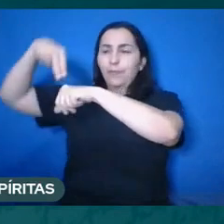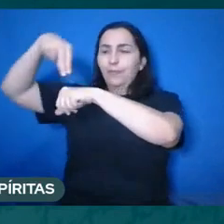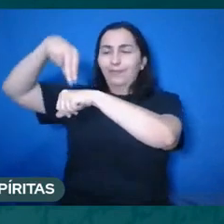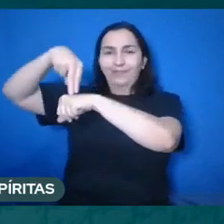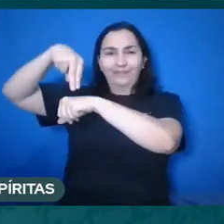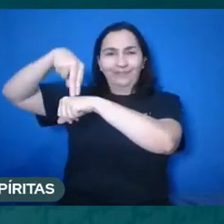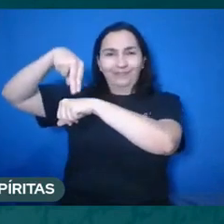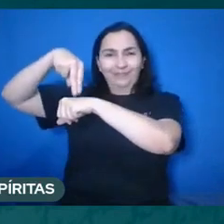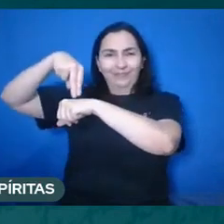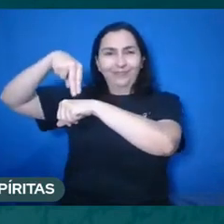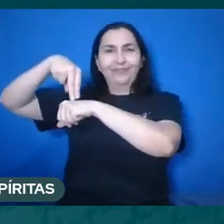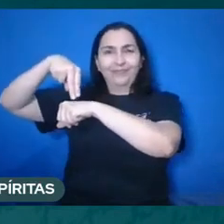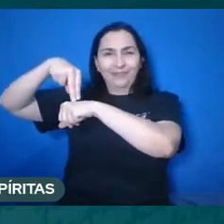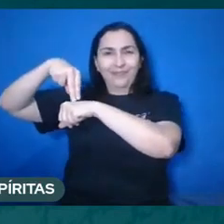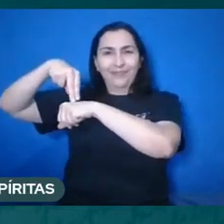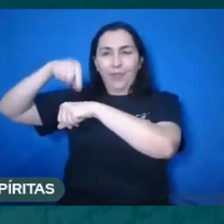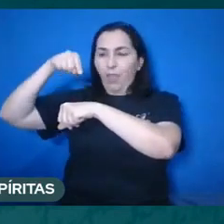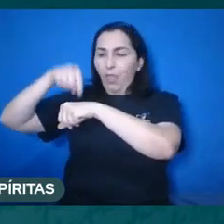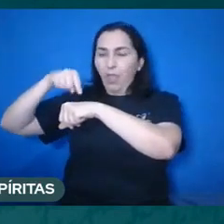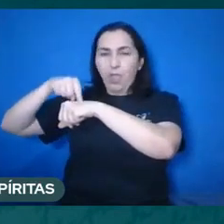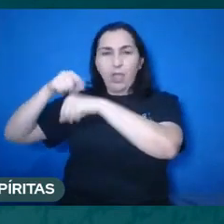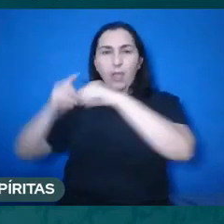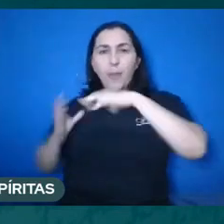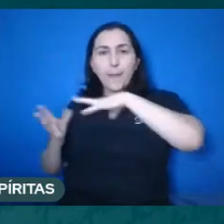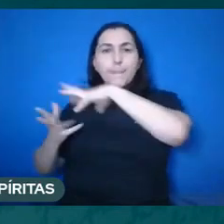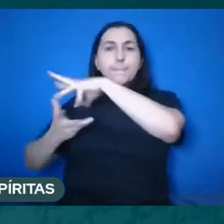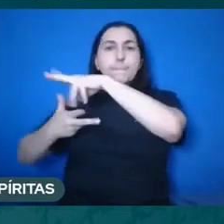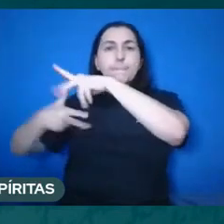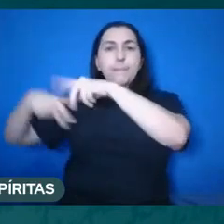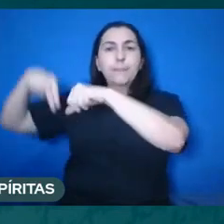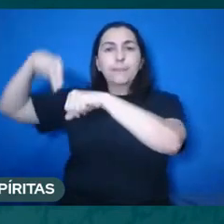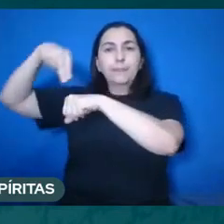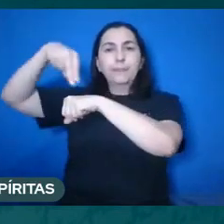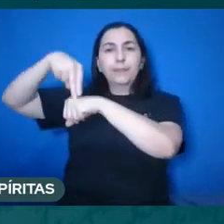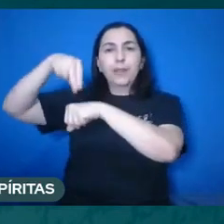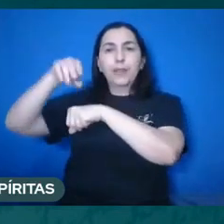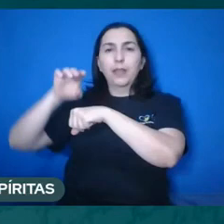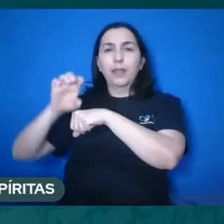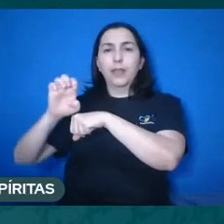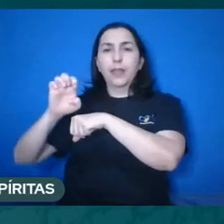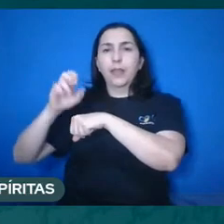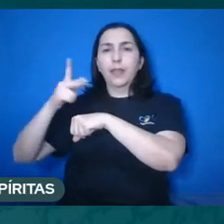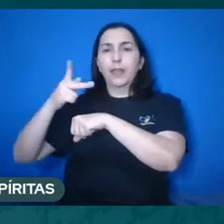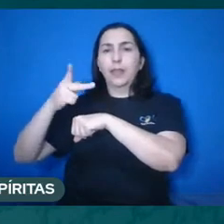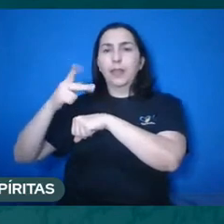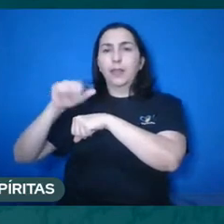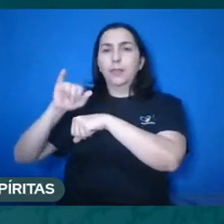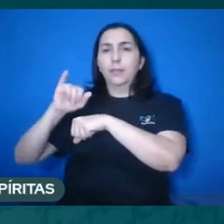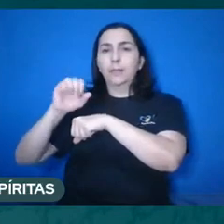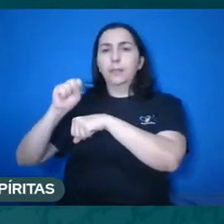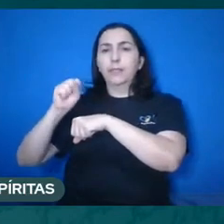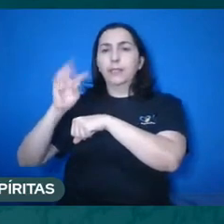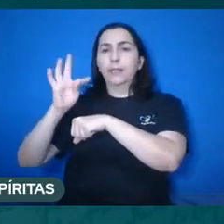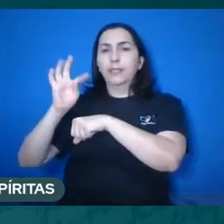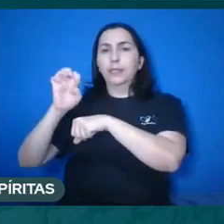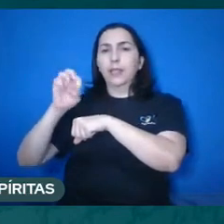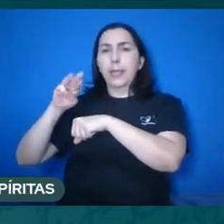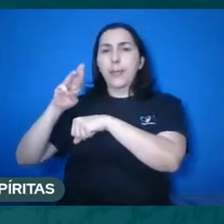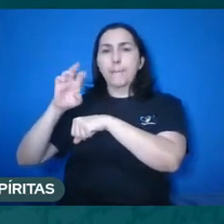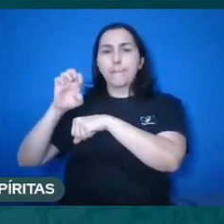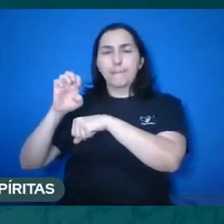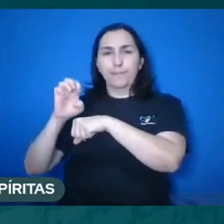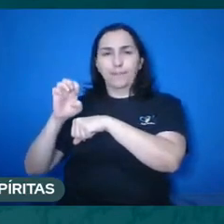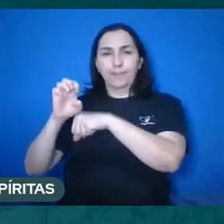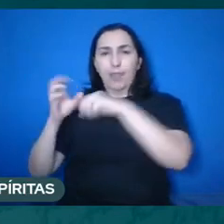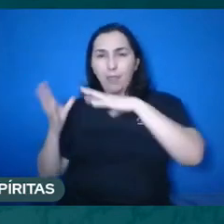última live, é o mundo da episteme, do conhecimento. Então, ele dizia que a alma é